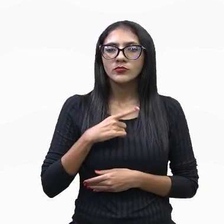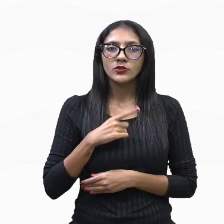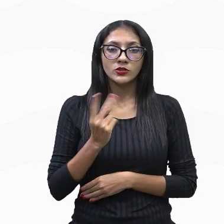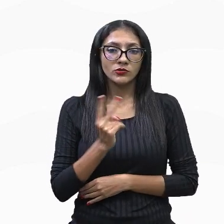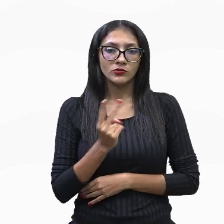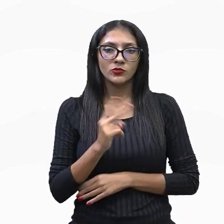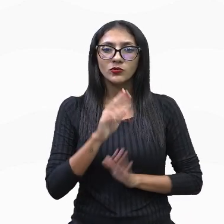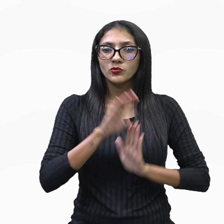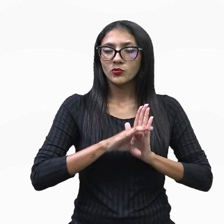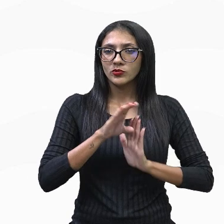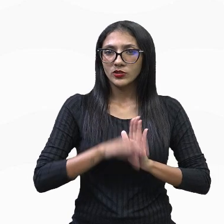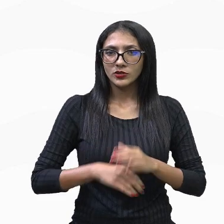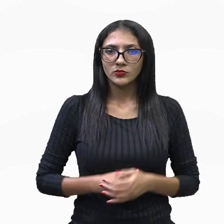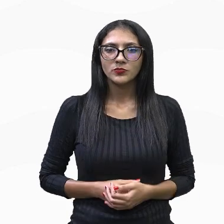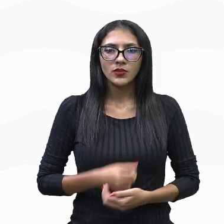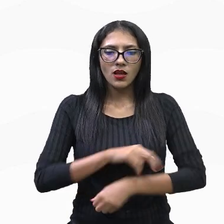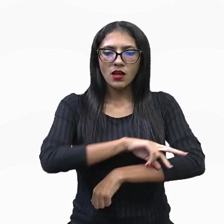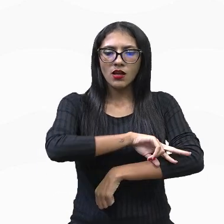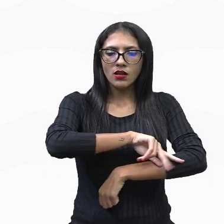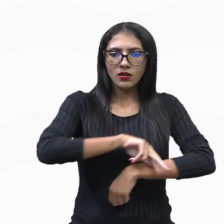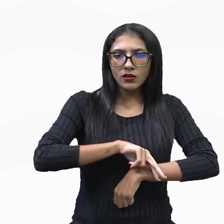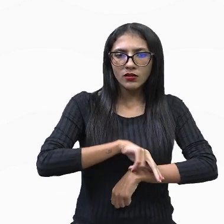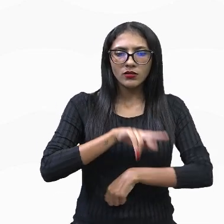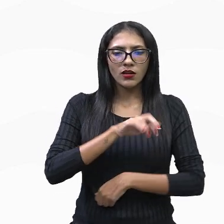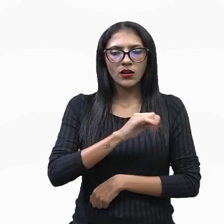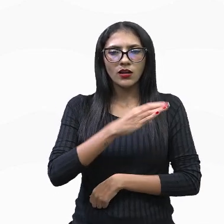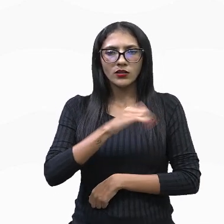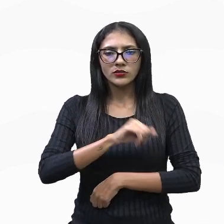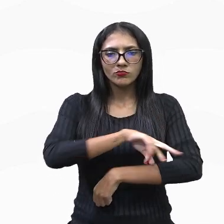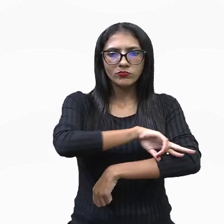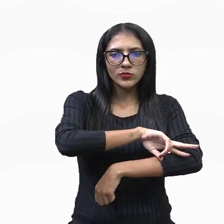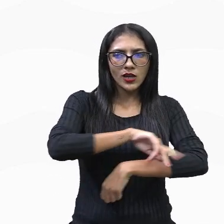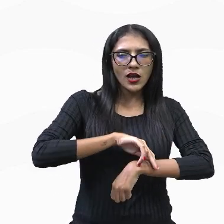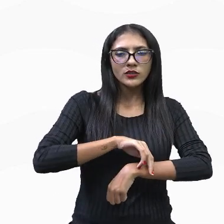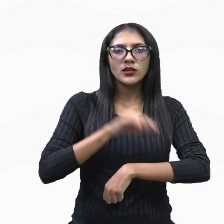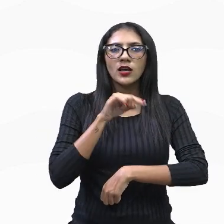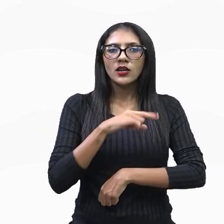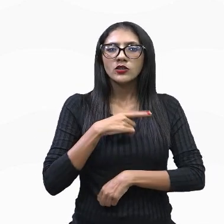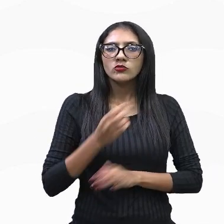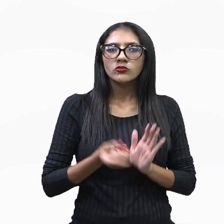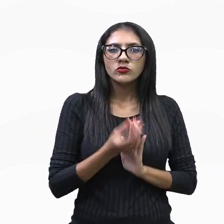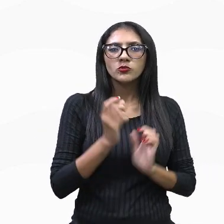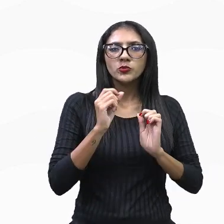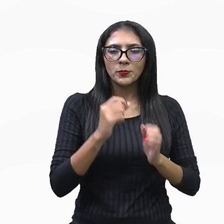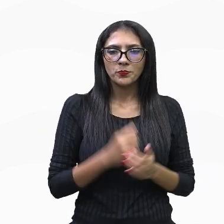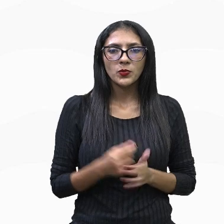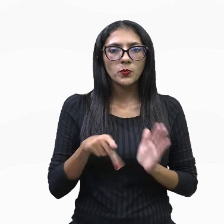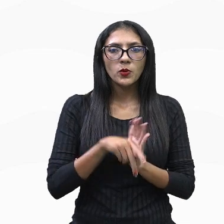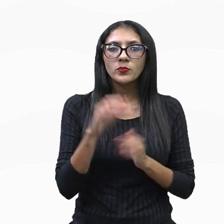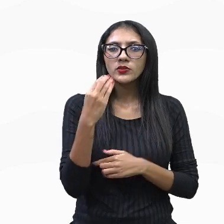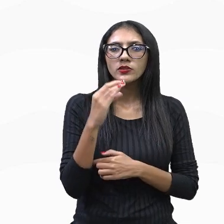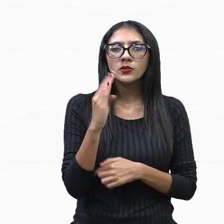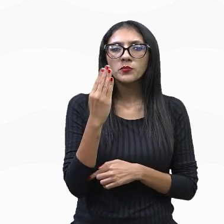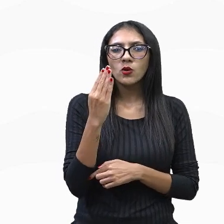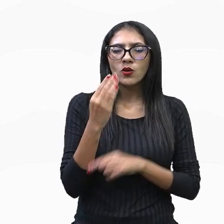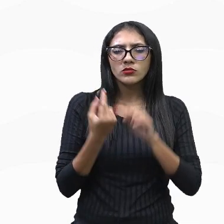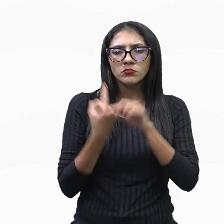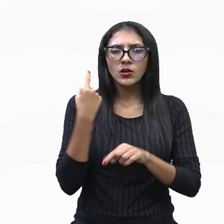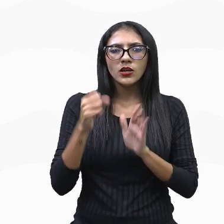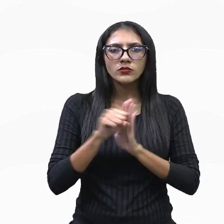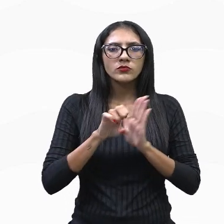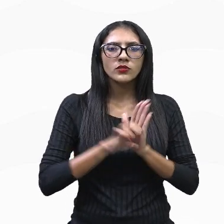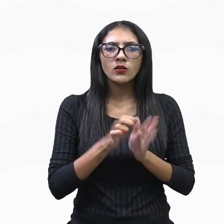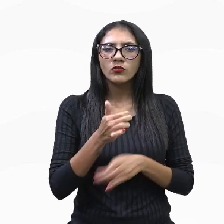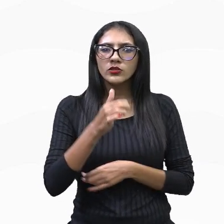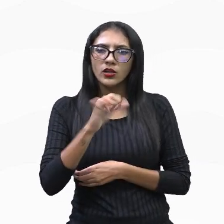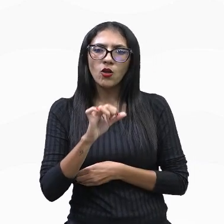aqui. Raça, a noção de raça, por exemplo, foi elaborada lá pelas ciências biológicas do século XIX, para explicar